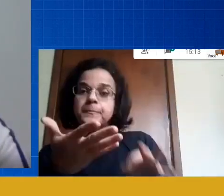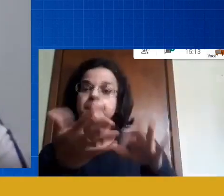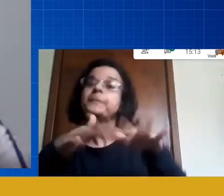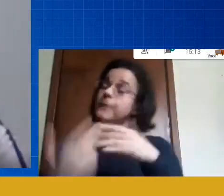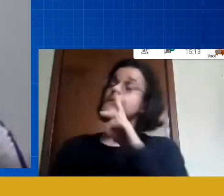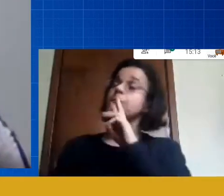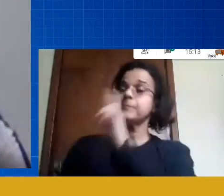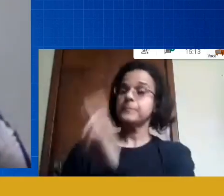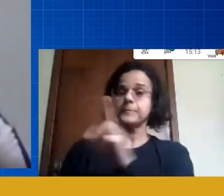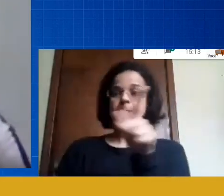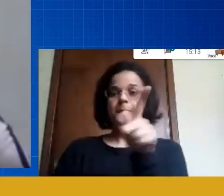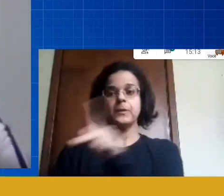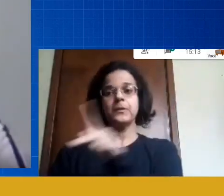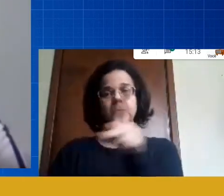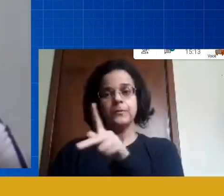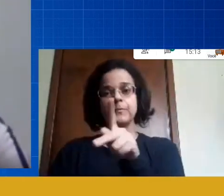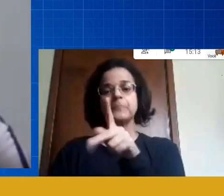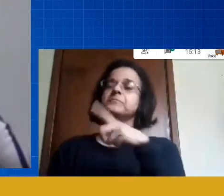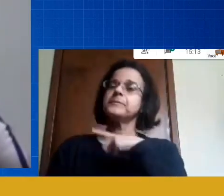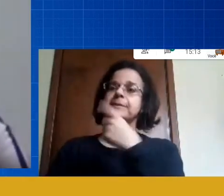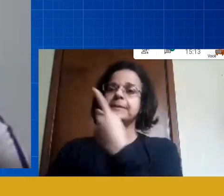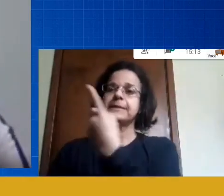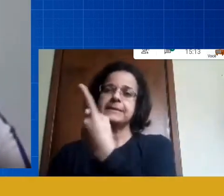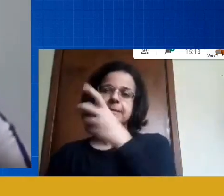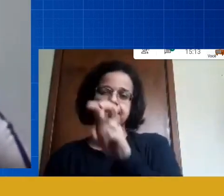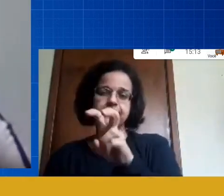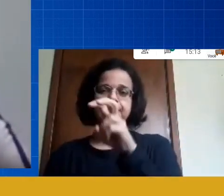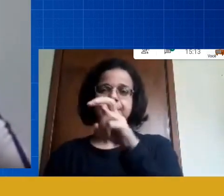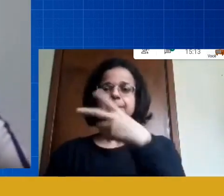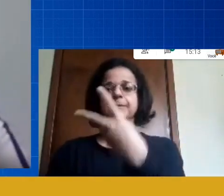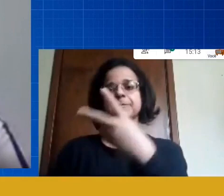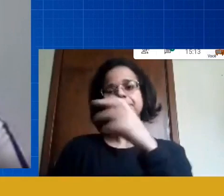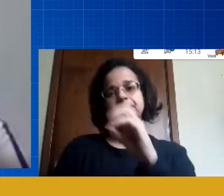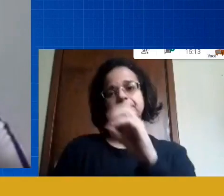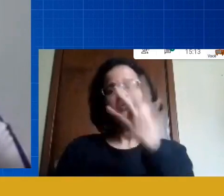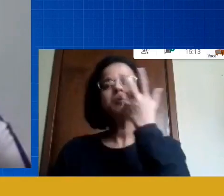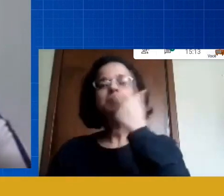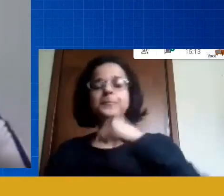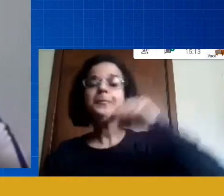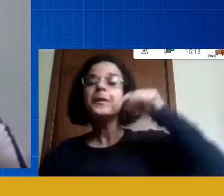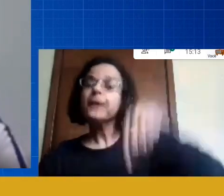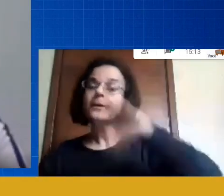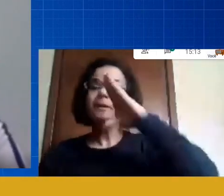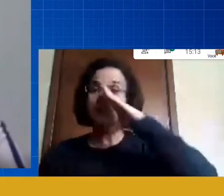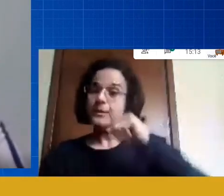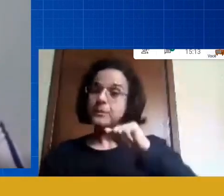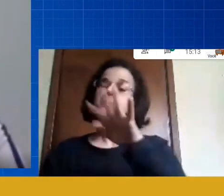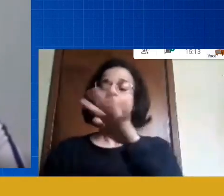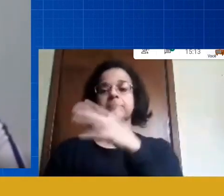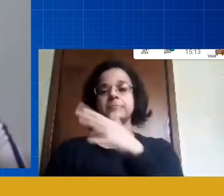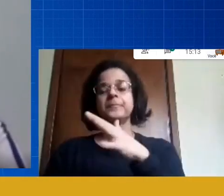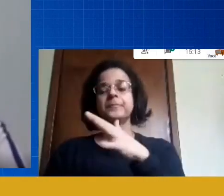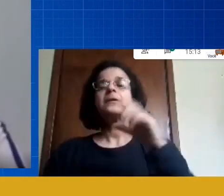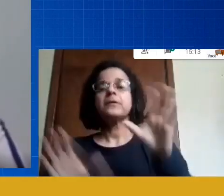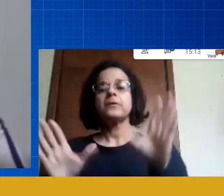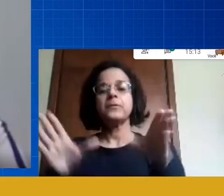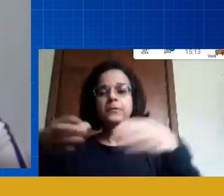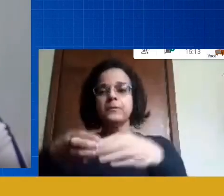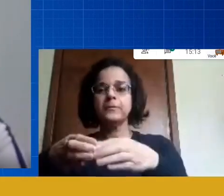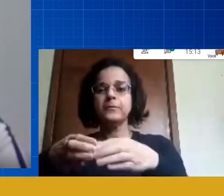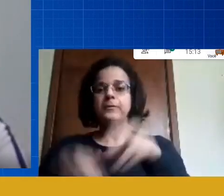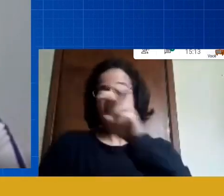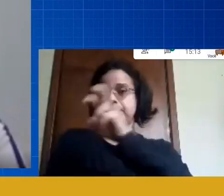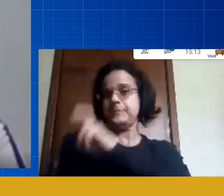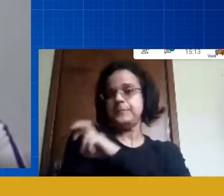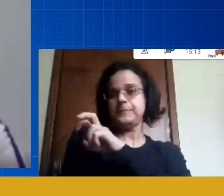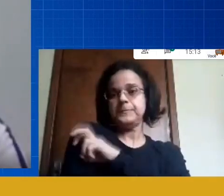ele tá com 20 15 crianças aqui no município de Araucari é em média isso a turma que eu tenho mais alunos é o quinto ano